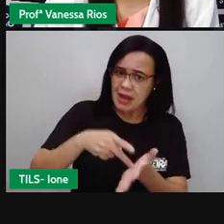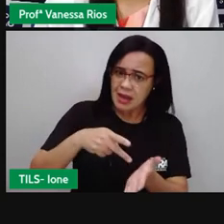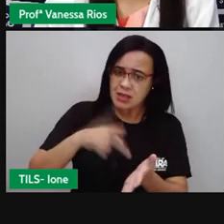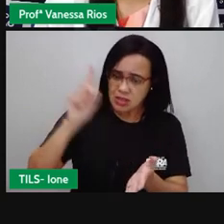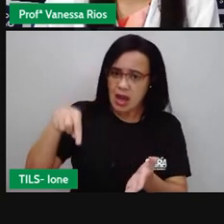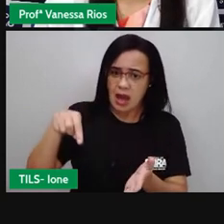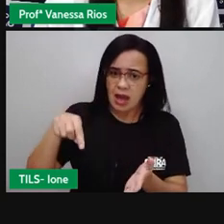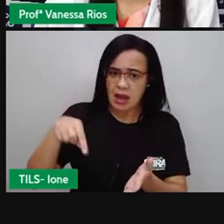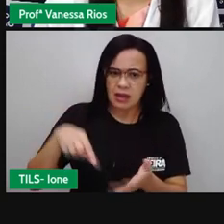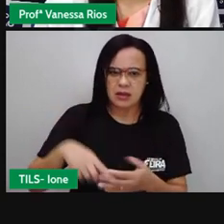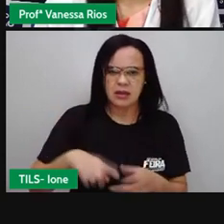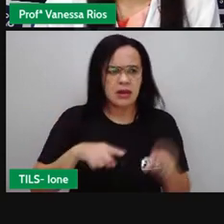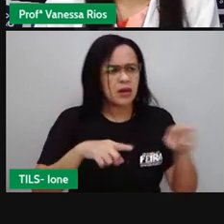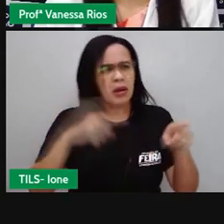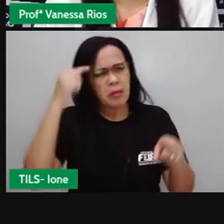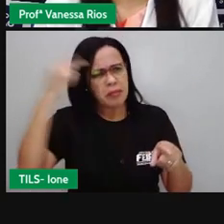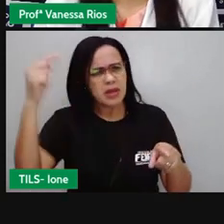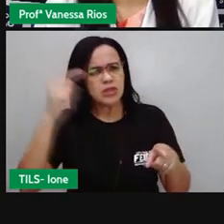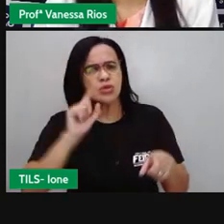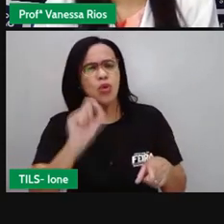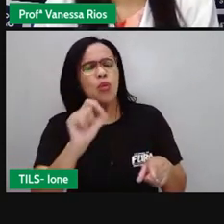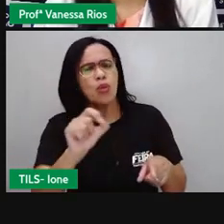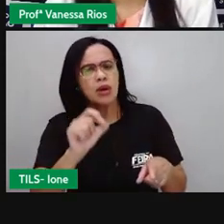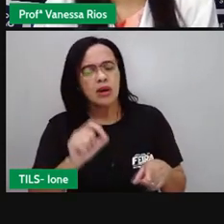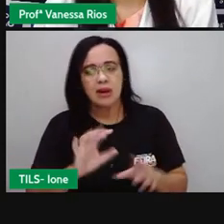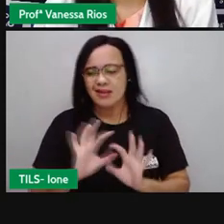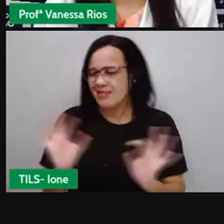pensou que fosse o quê? Nada não.